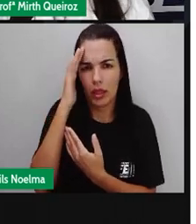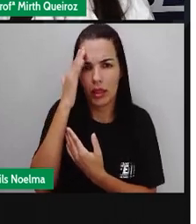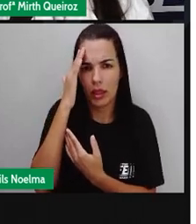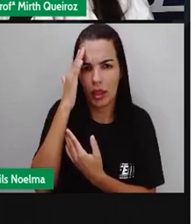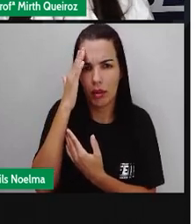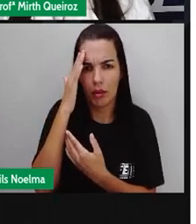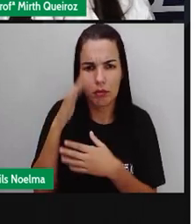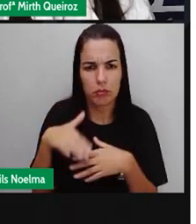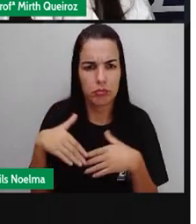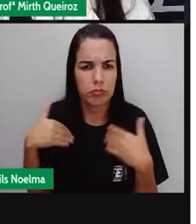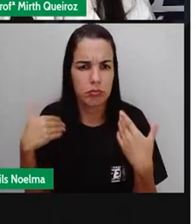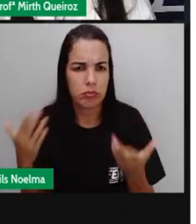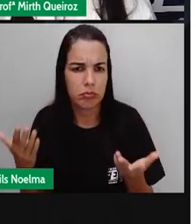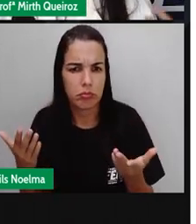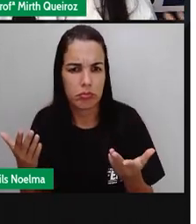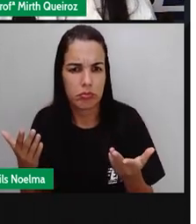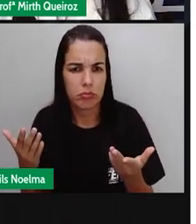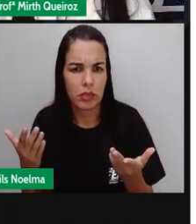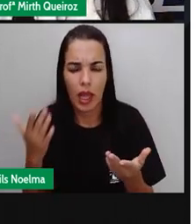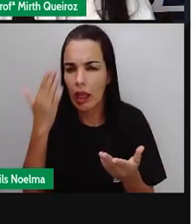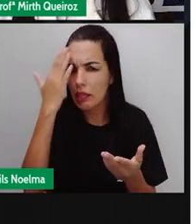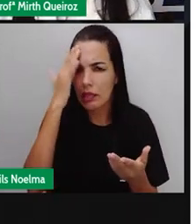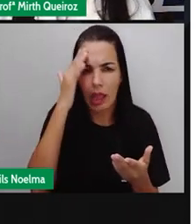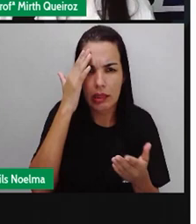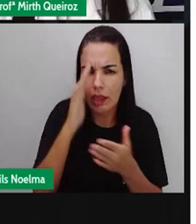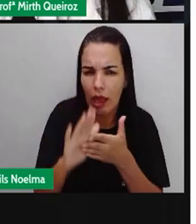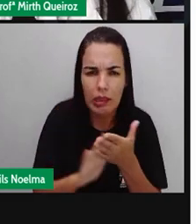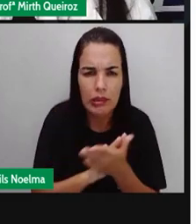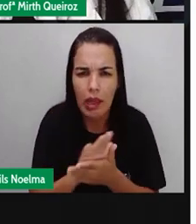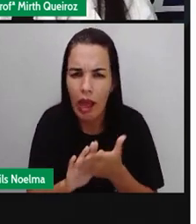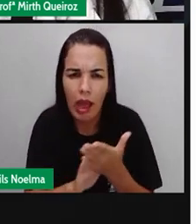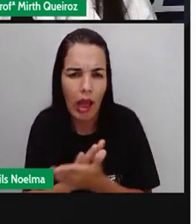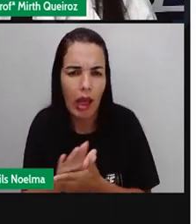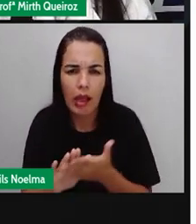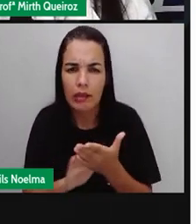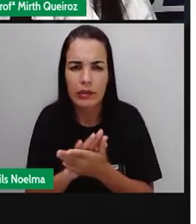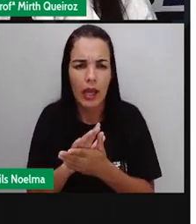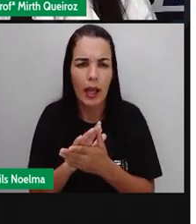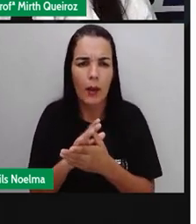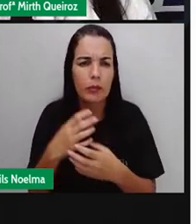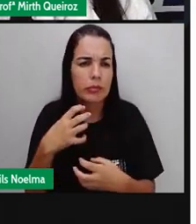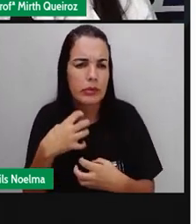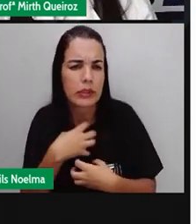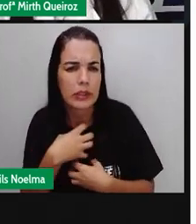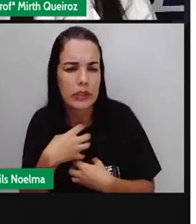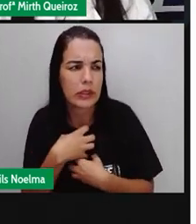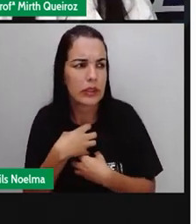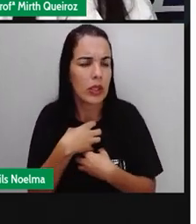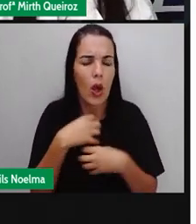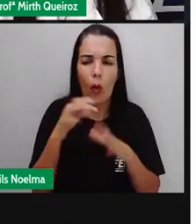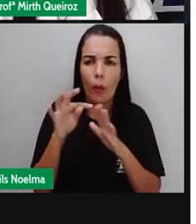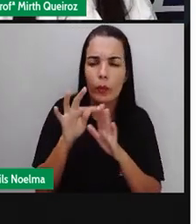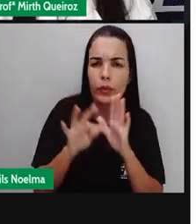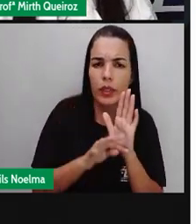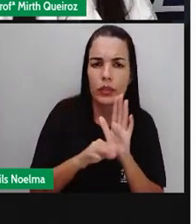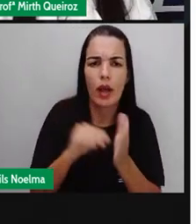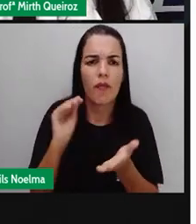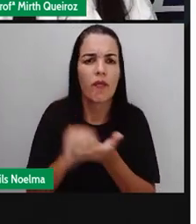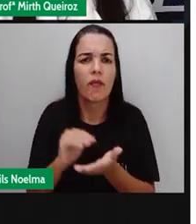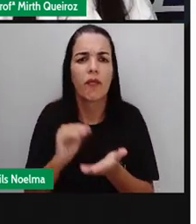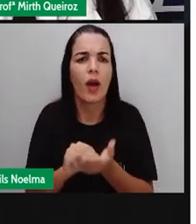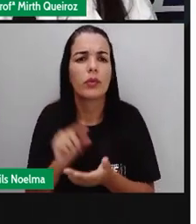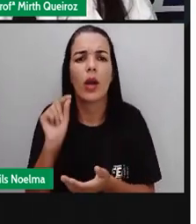Não, né? Por que será que a gente não consegue compreender o sentido desse texto? O que que está faltando nesse